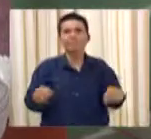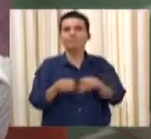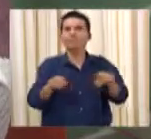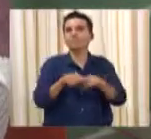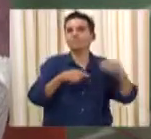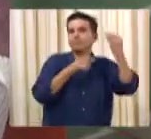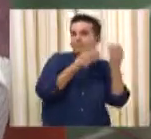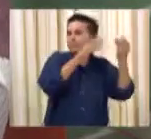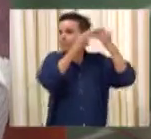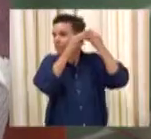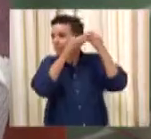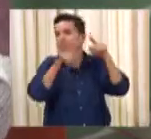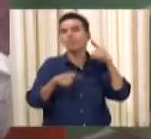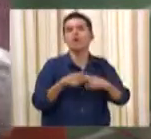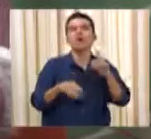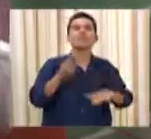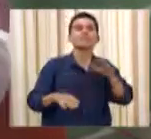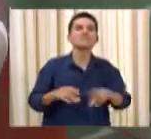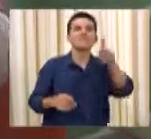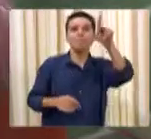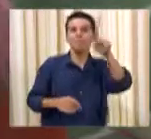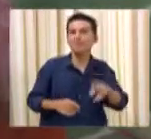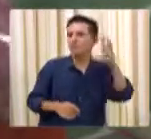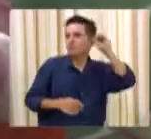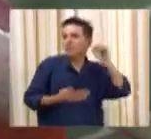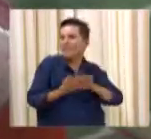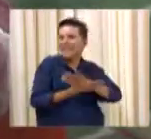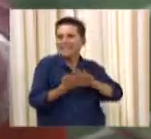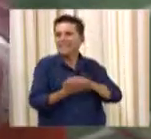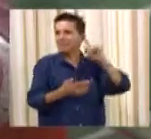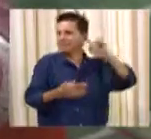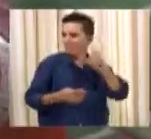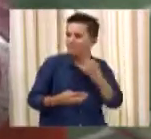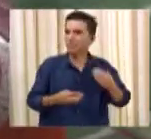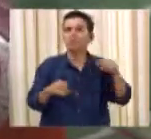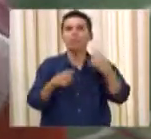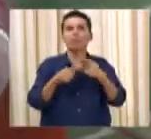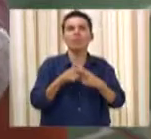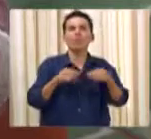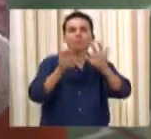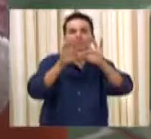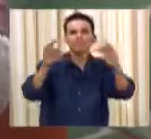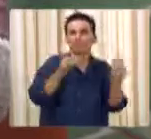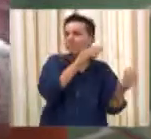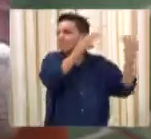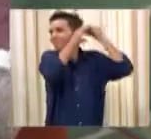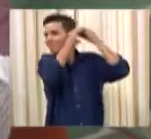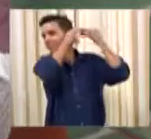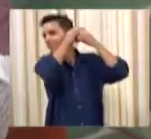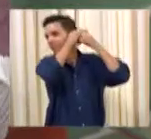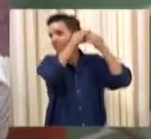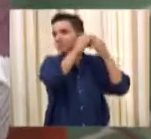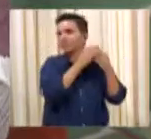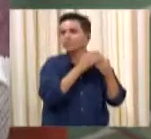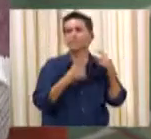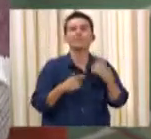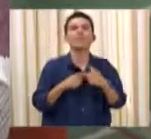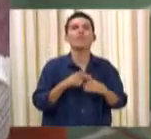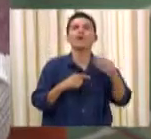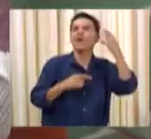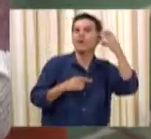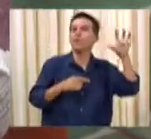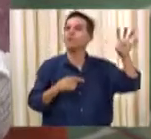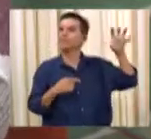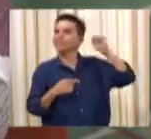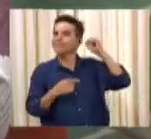pessoa não tem mais audição. Porque o eletrodo, ele fica dentro da cóclea. Então, aquela cóclea não vai mais receber nenhum estímulo sonoro.